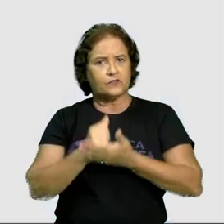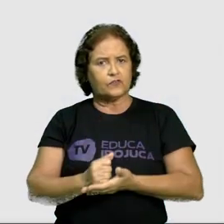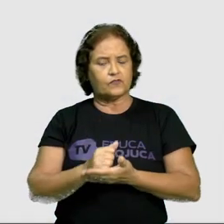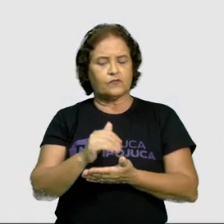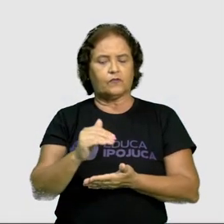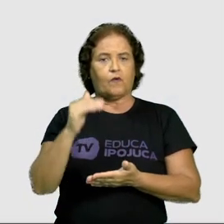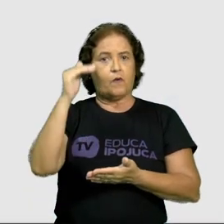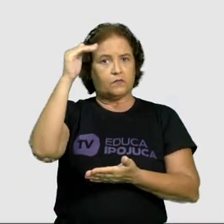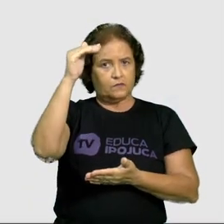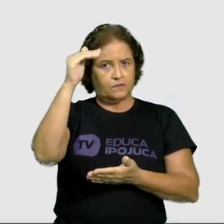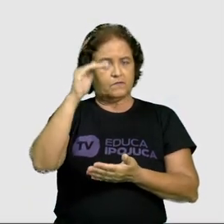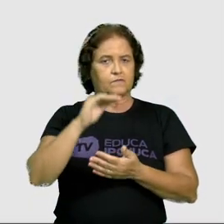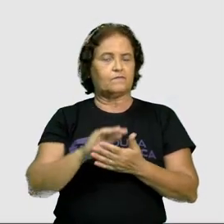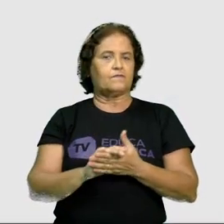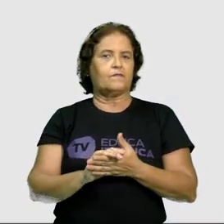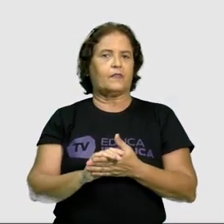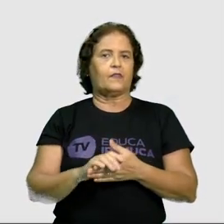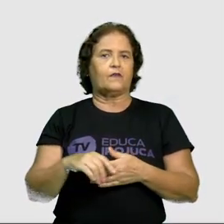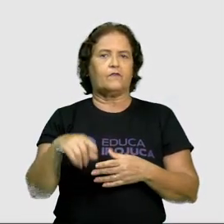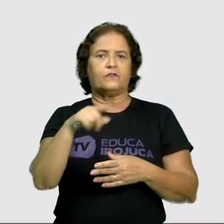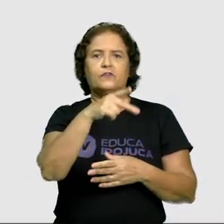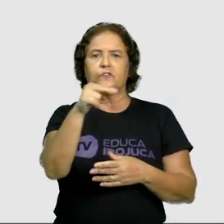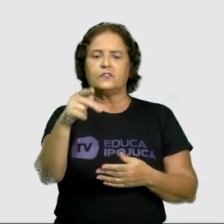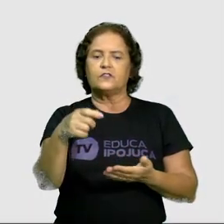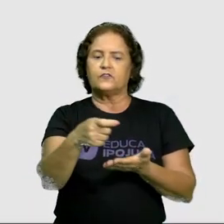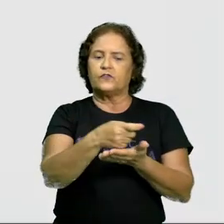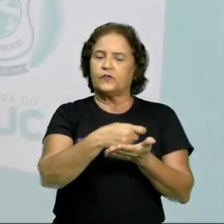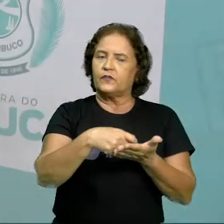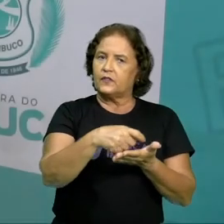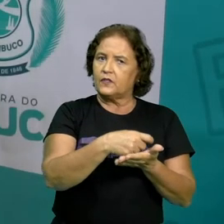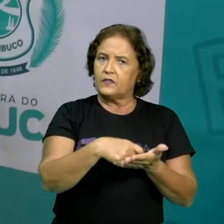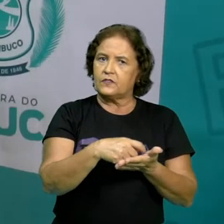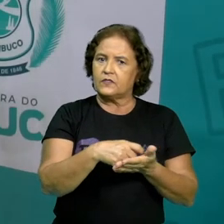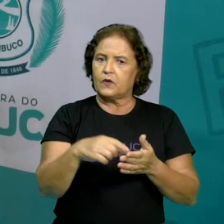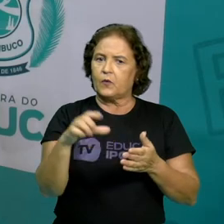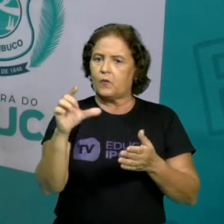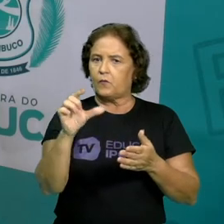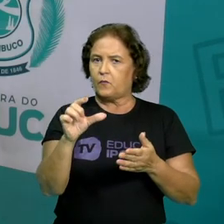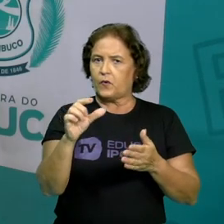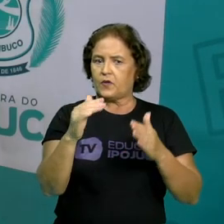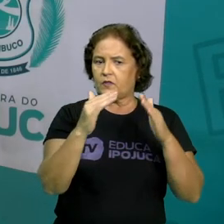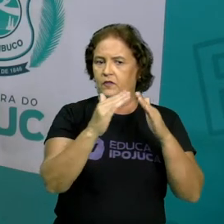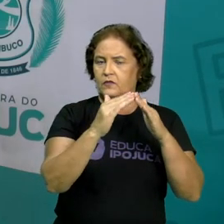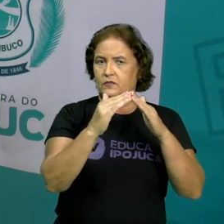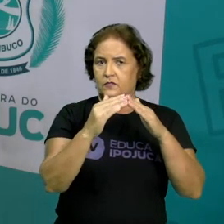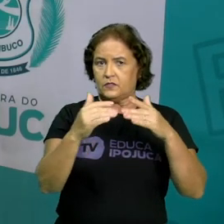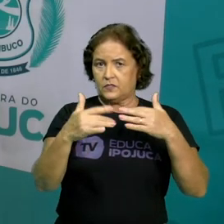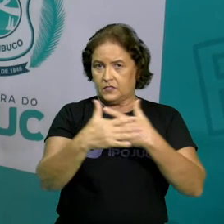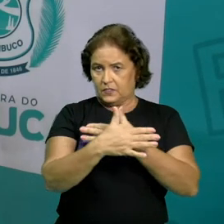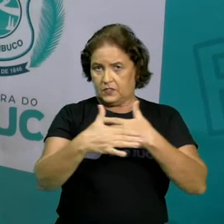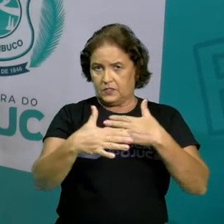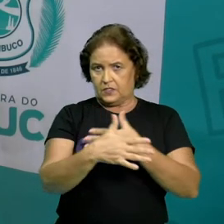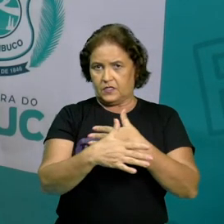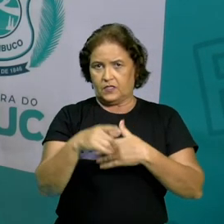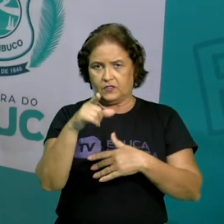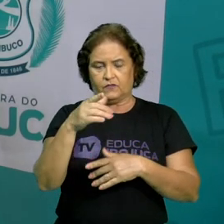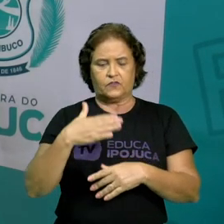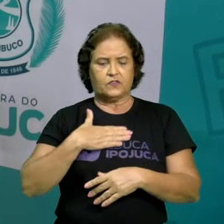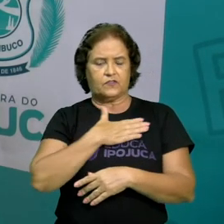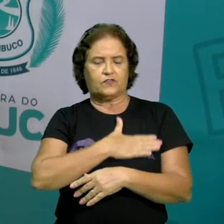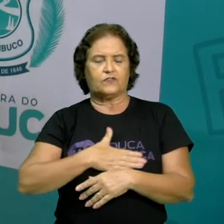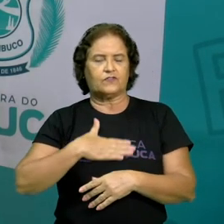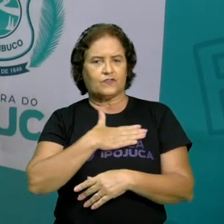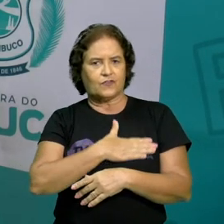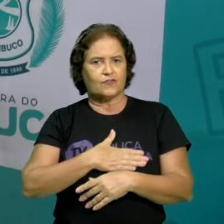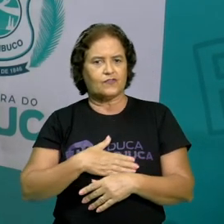vocês. Certo? E irão desenhar a parte da sua cidade que vocês mais gostam. Então, capricha no desafio,